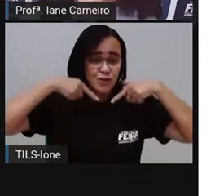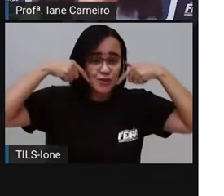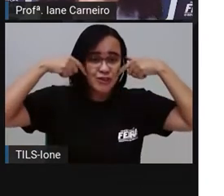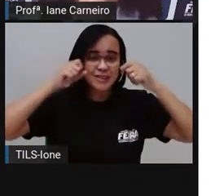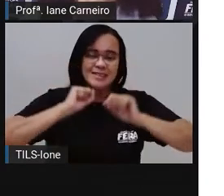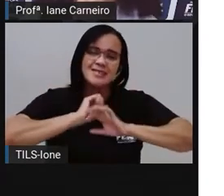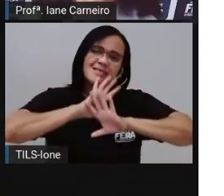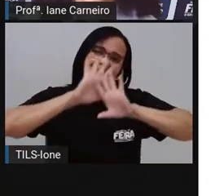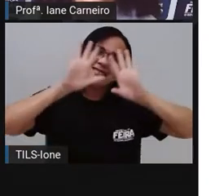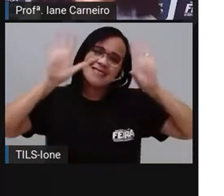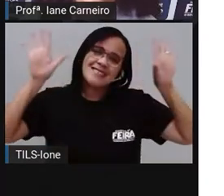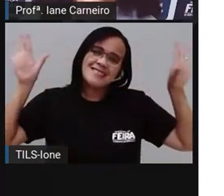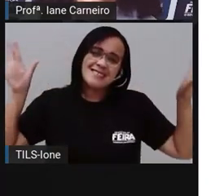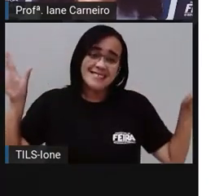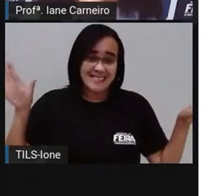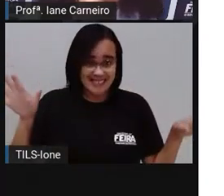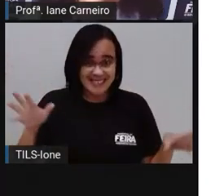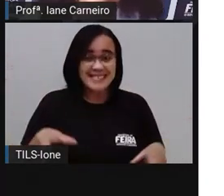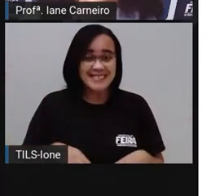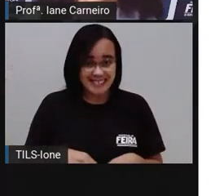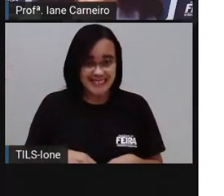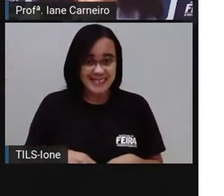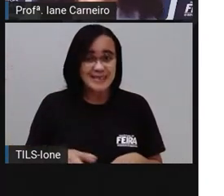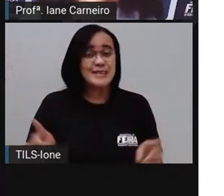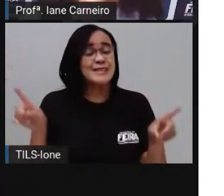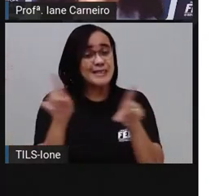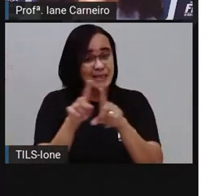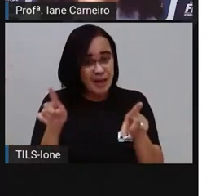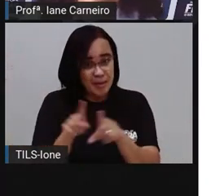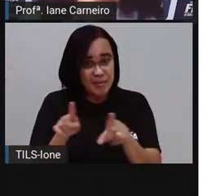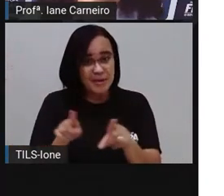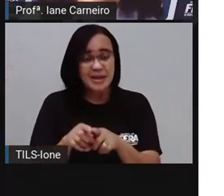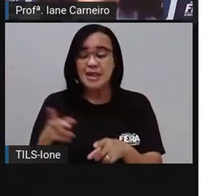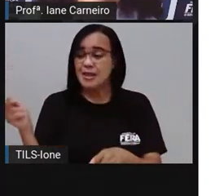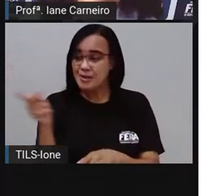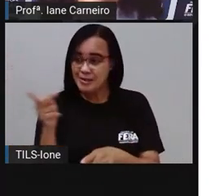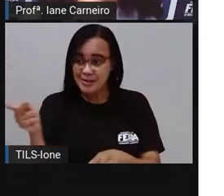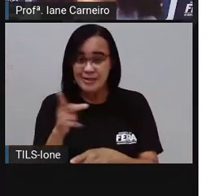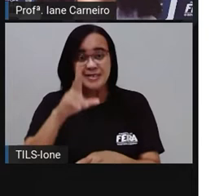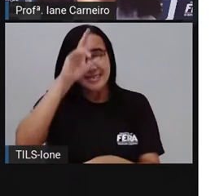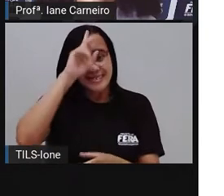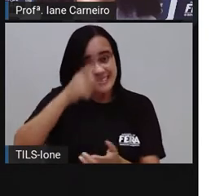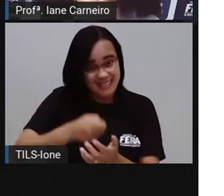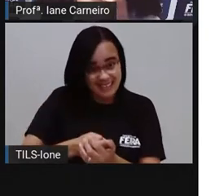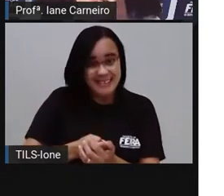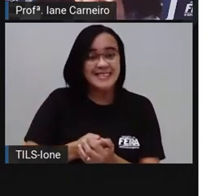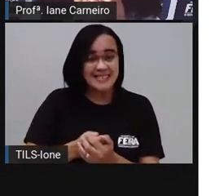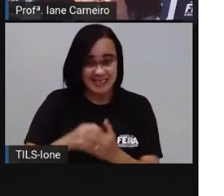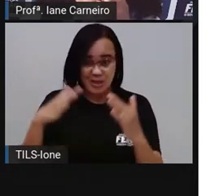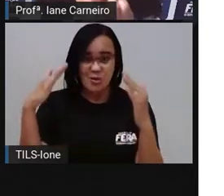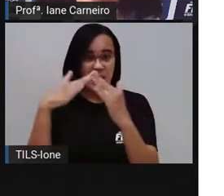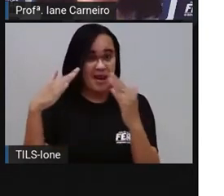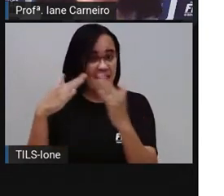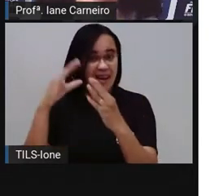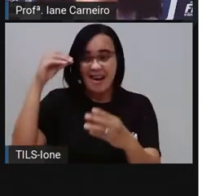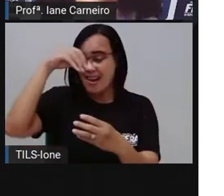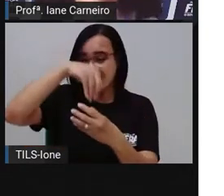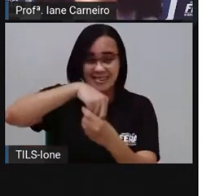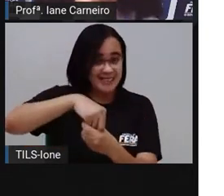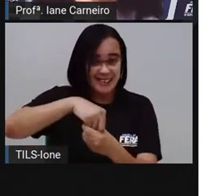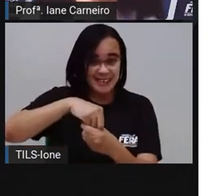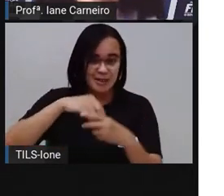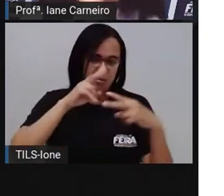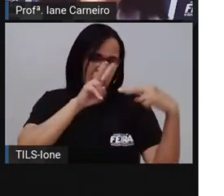Assim como os outros, eles também decidiram morar na mesma casa, só para poder se olhar o tempo todo.